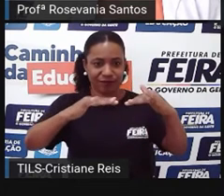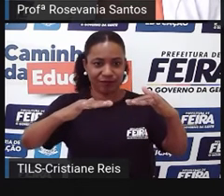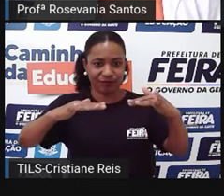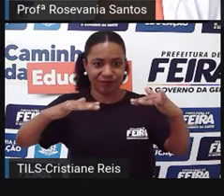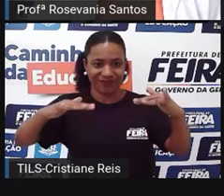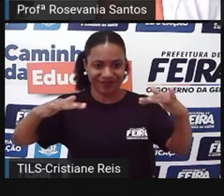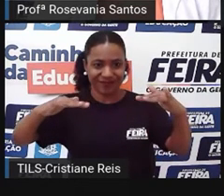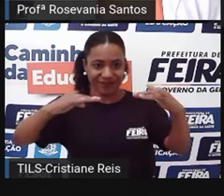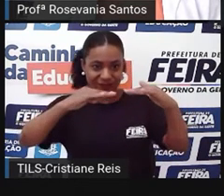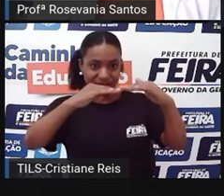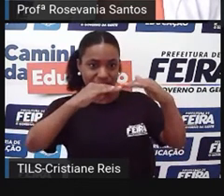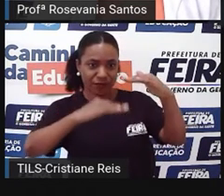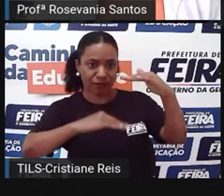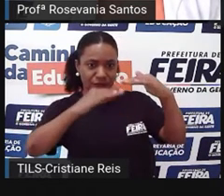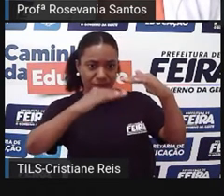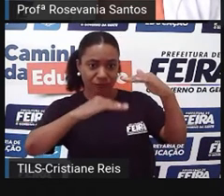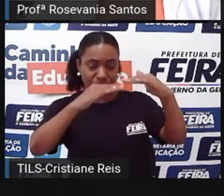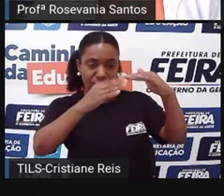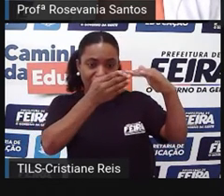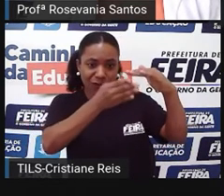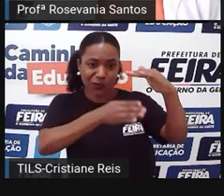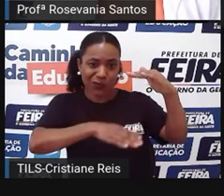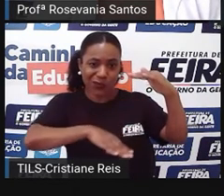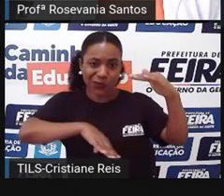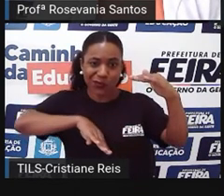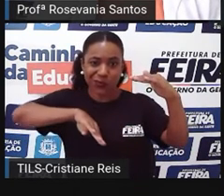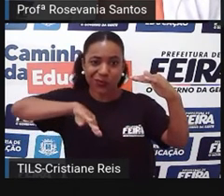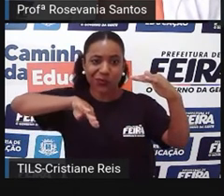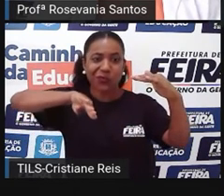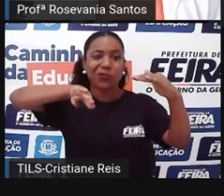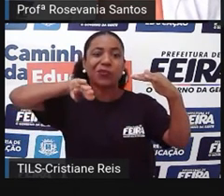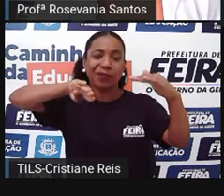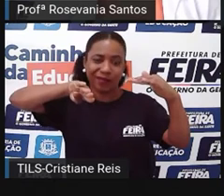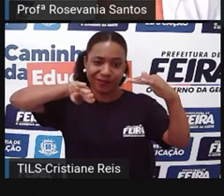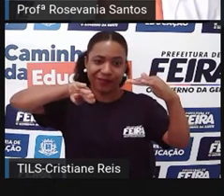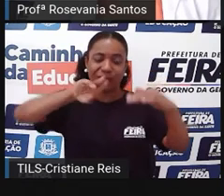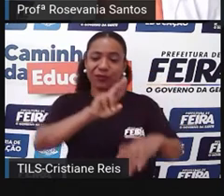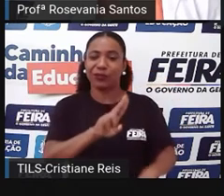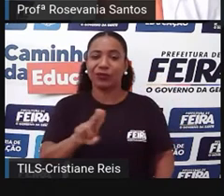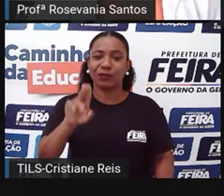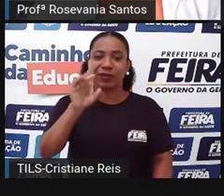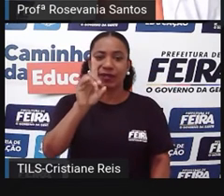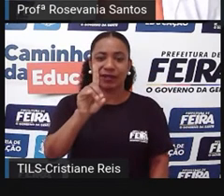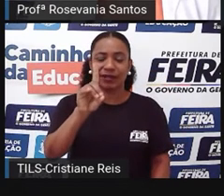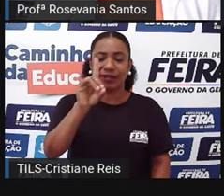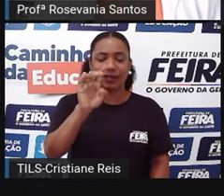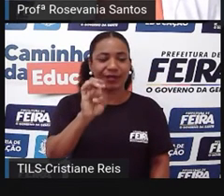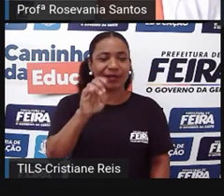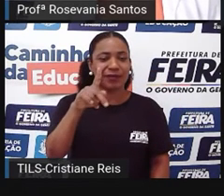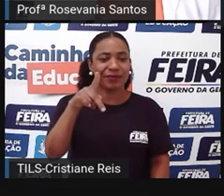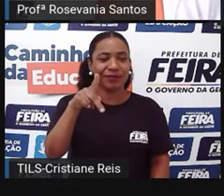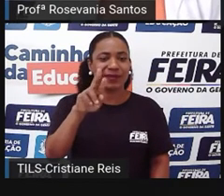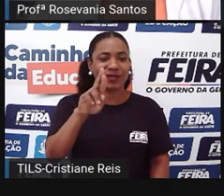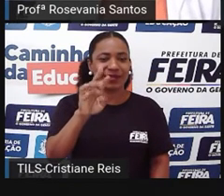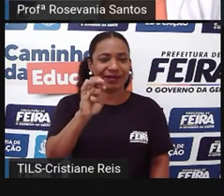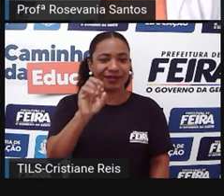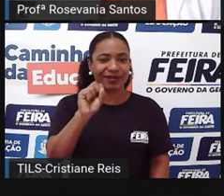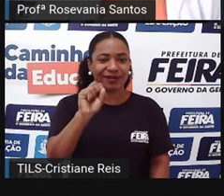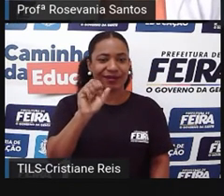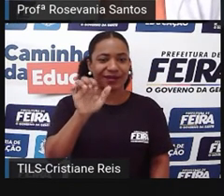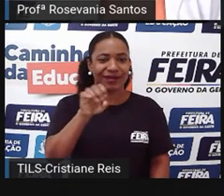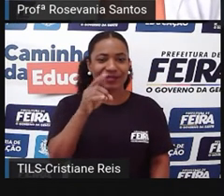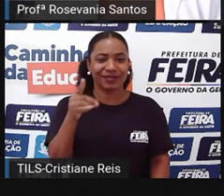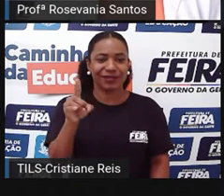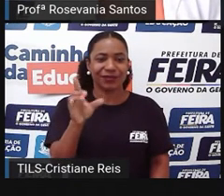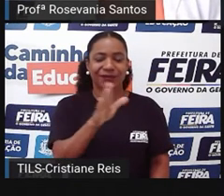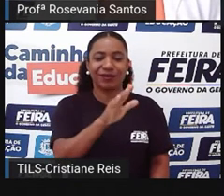bem abaixo, está vendo? Então, essa área aqui de depressão, ela recebe o nome de depressão absoluta, porque a altitude dela é